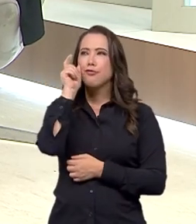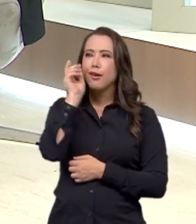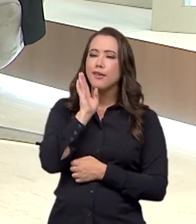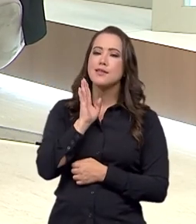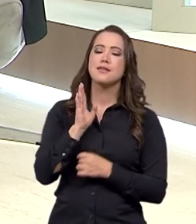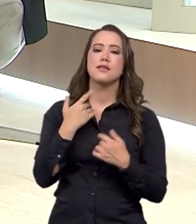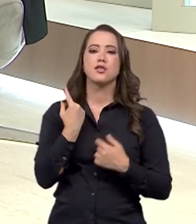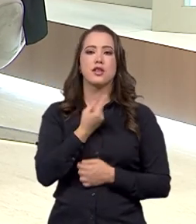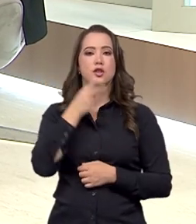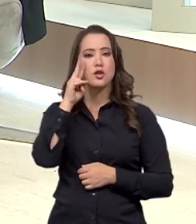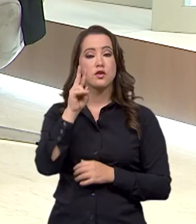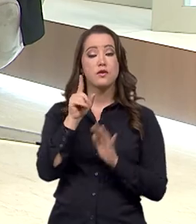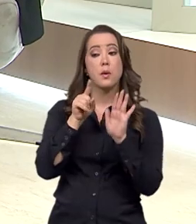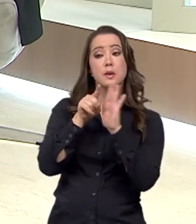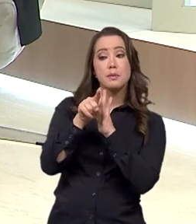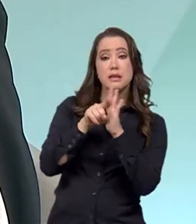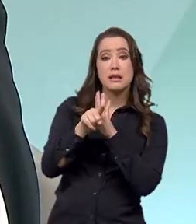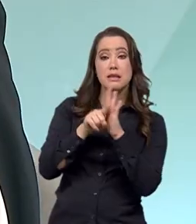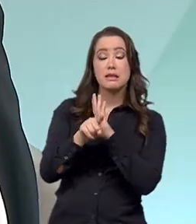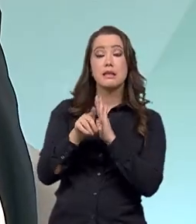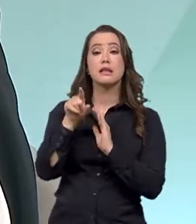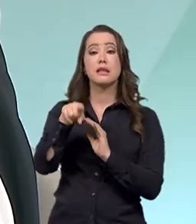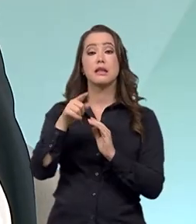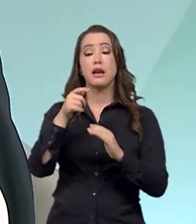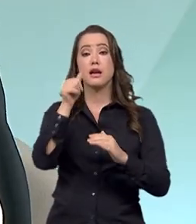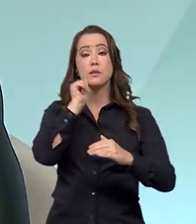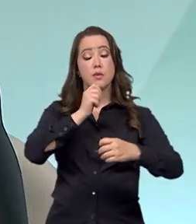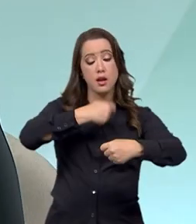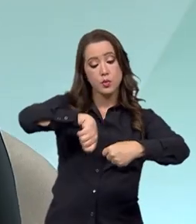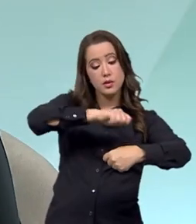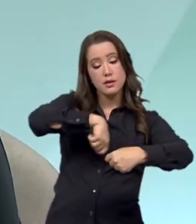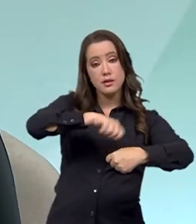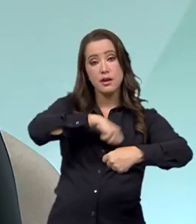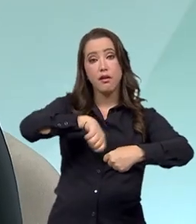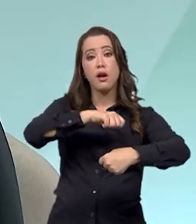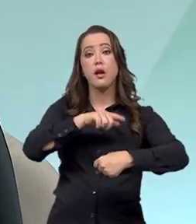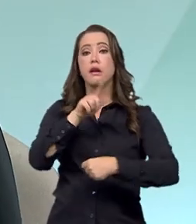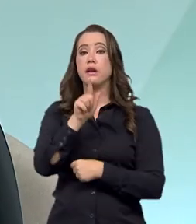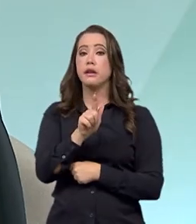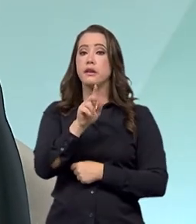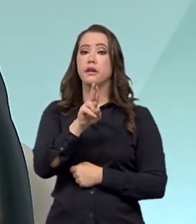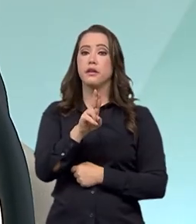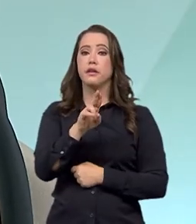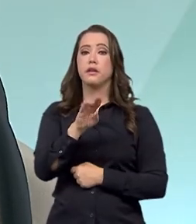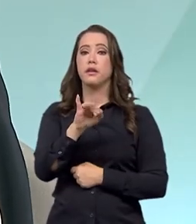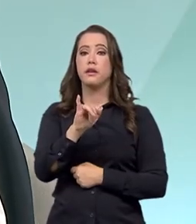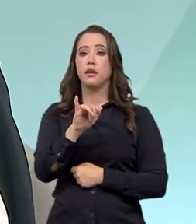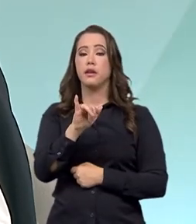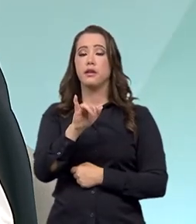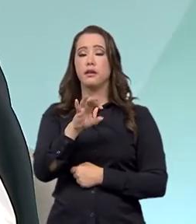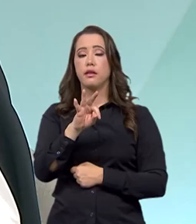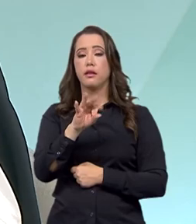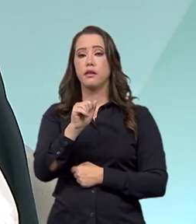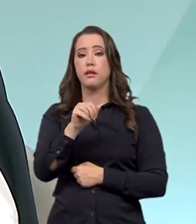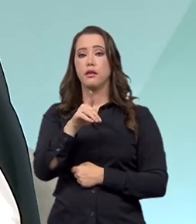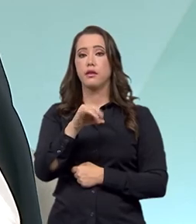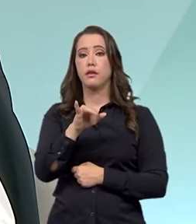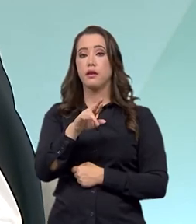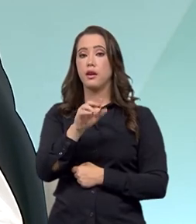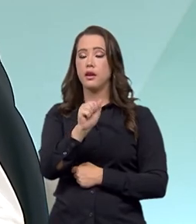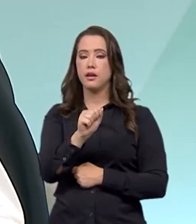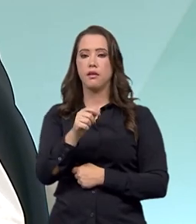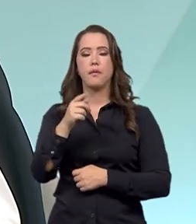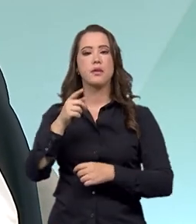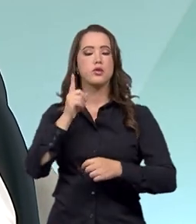pesquisa sobre o ofício das quitandeiras de Minas. E nesse processo, para a gente chegar ao registro, leva todo um processo de